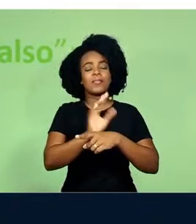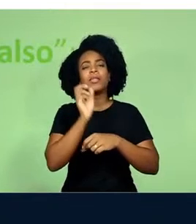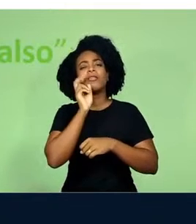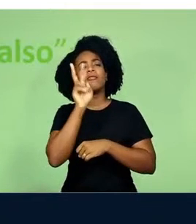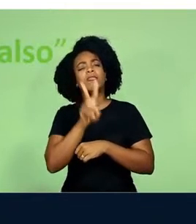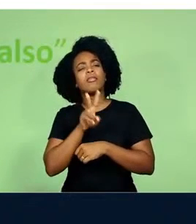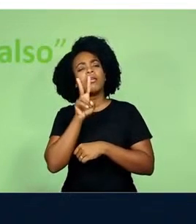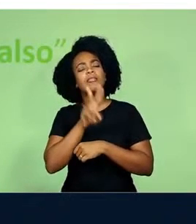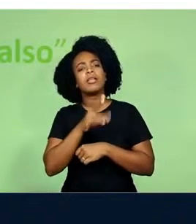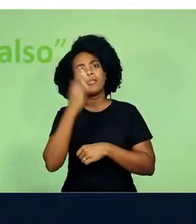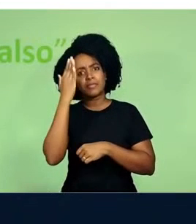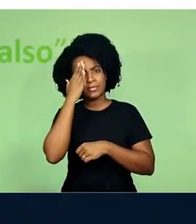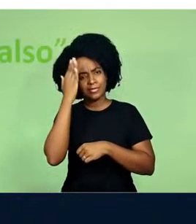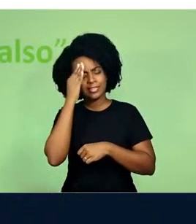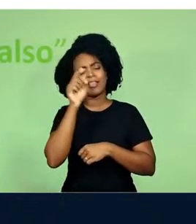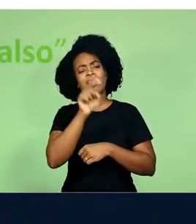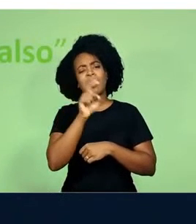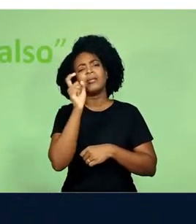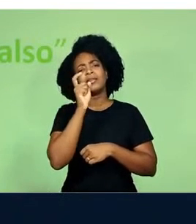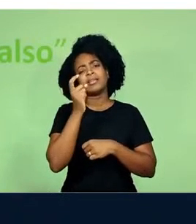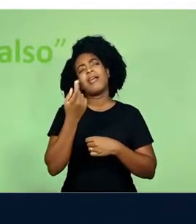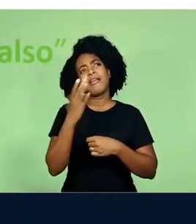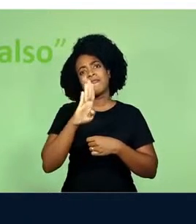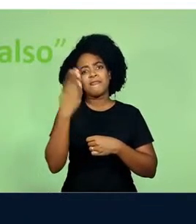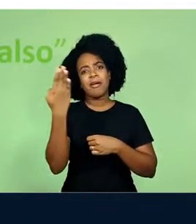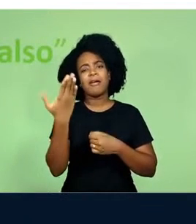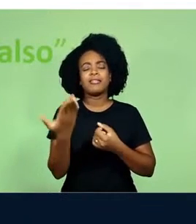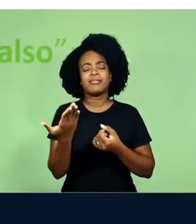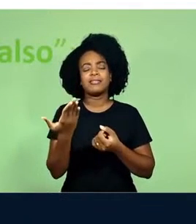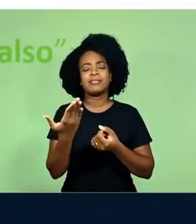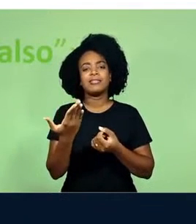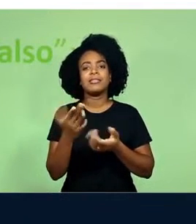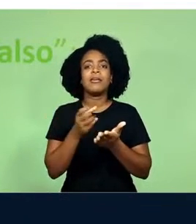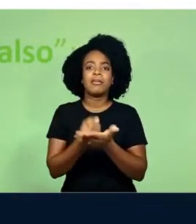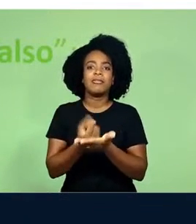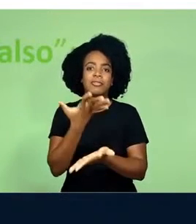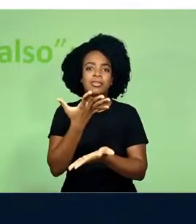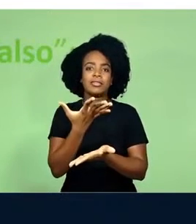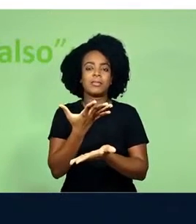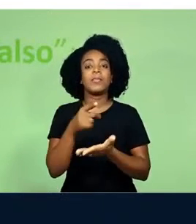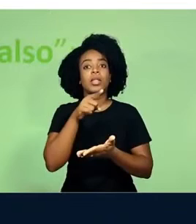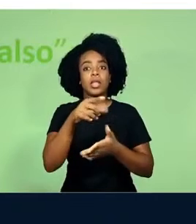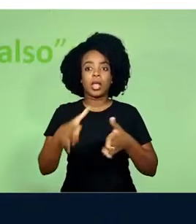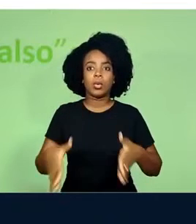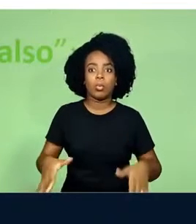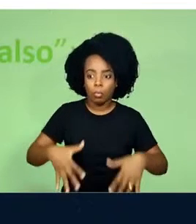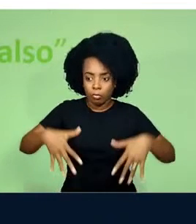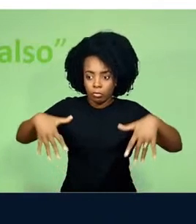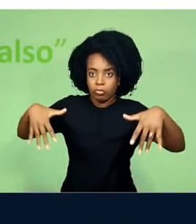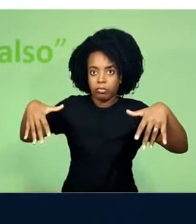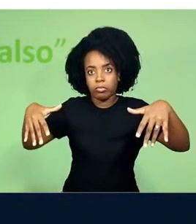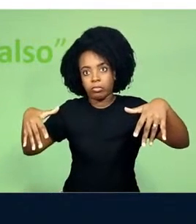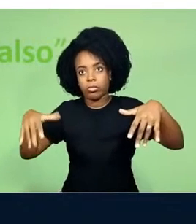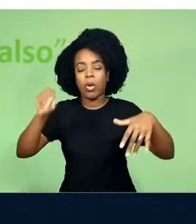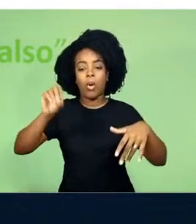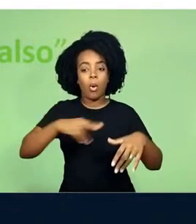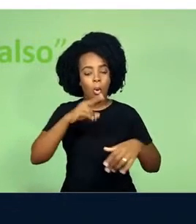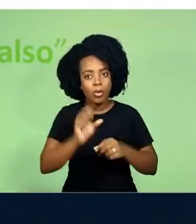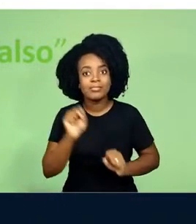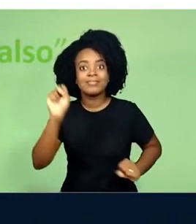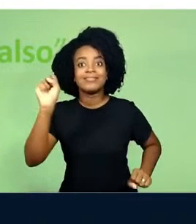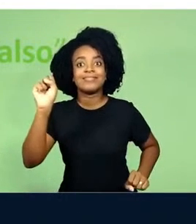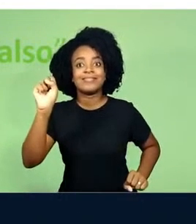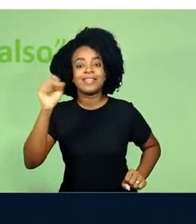por mais que sabemos que aquilo é uma ficção, está falando sobre zumbis ou super-heróis, aquilo nos traz